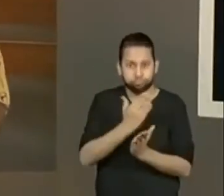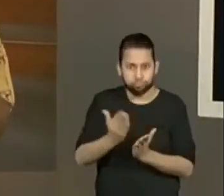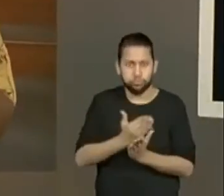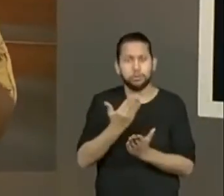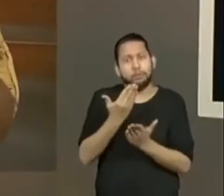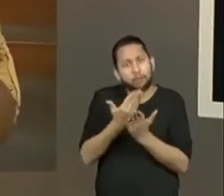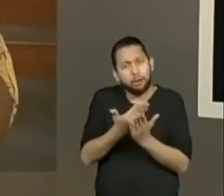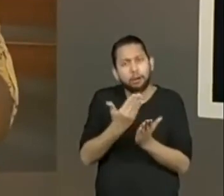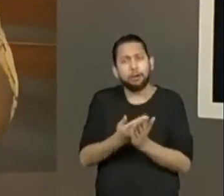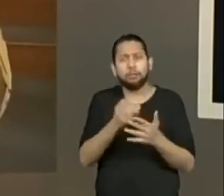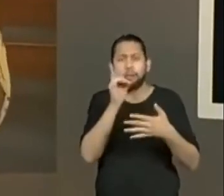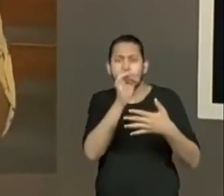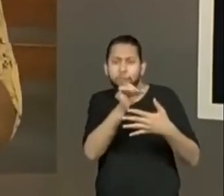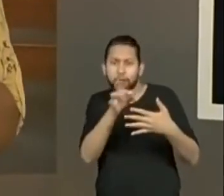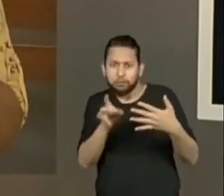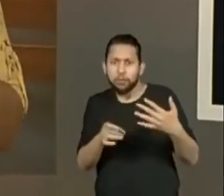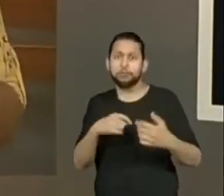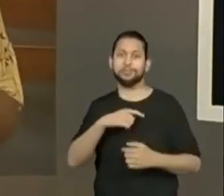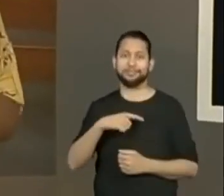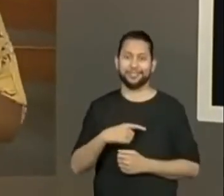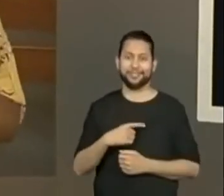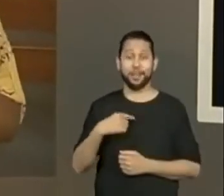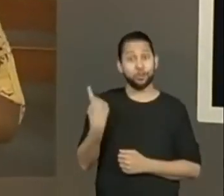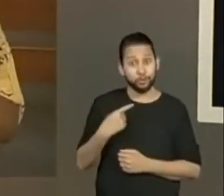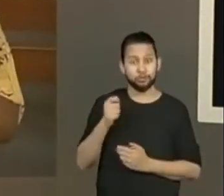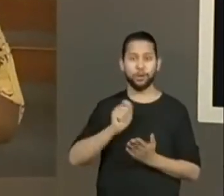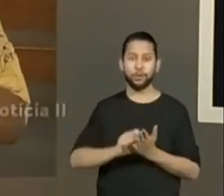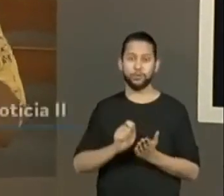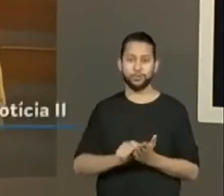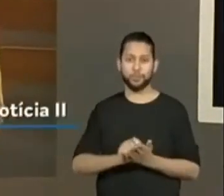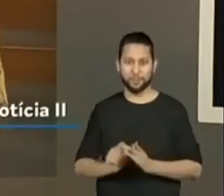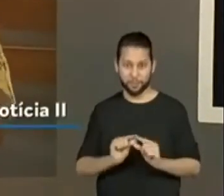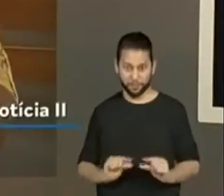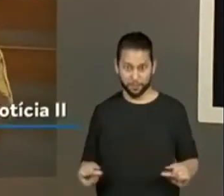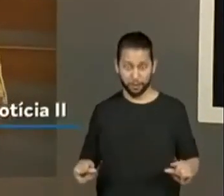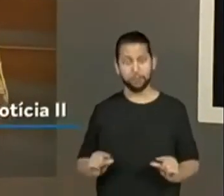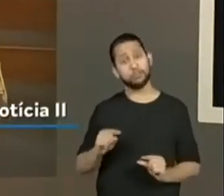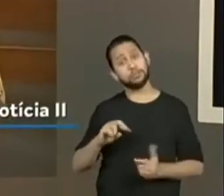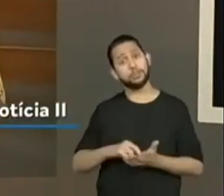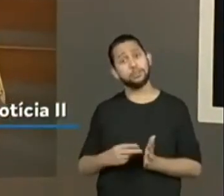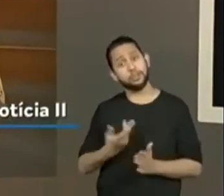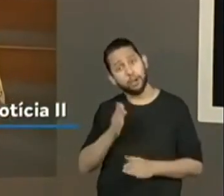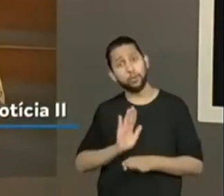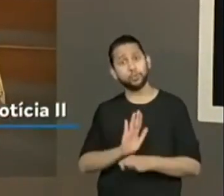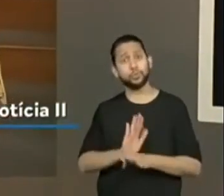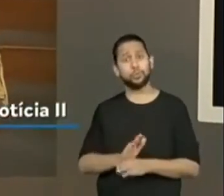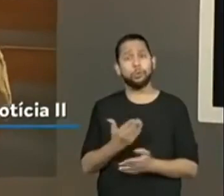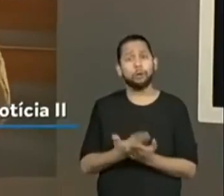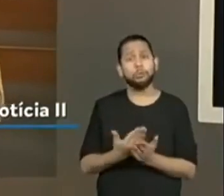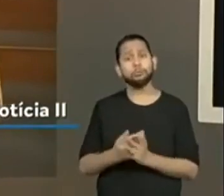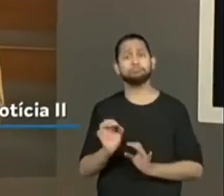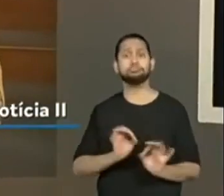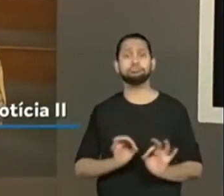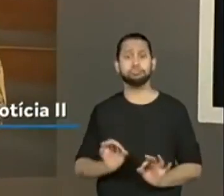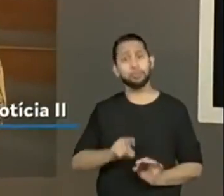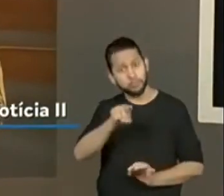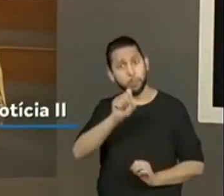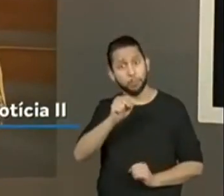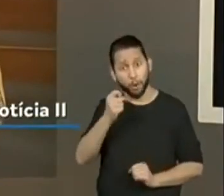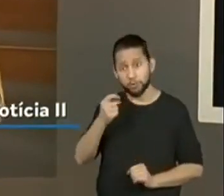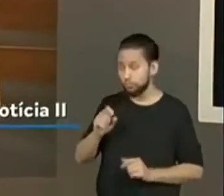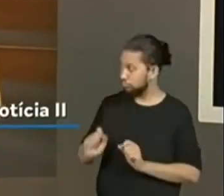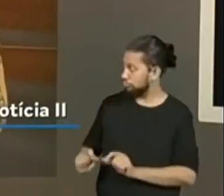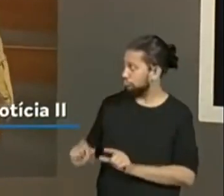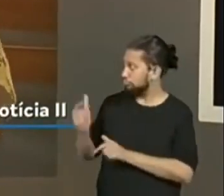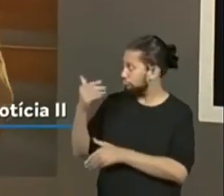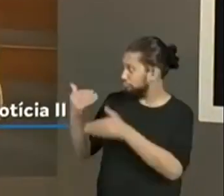aula por aula. Então, tem aquelas anotações ali no rodapé que auxiliaram a gente a elaborar essas aulas e vão auxiliar vocês